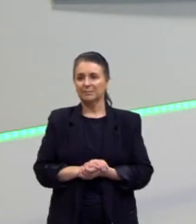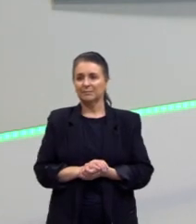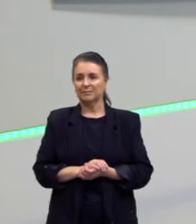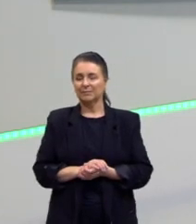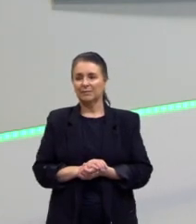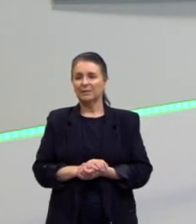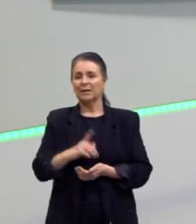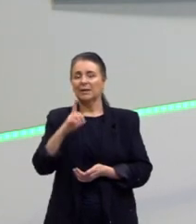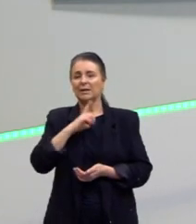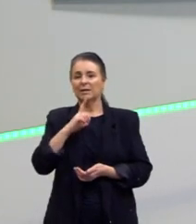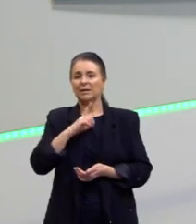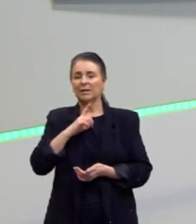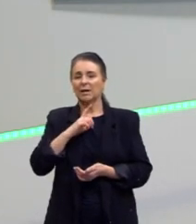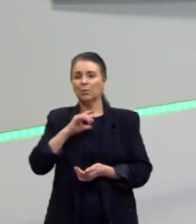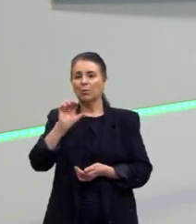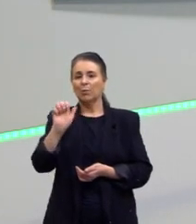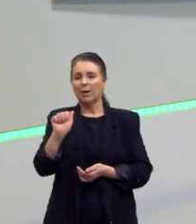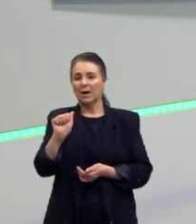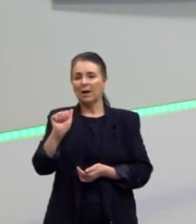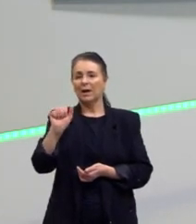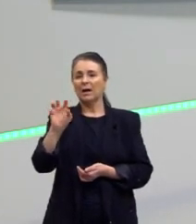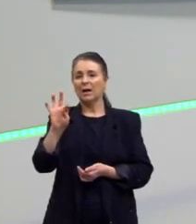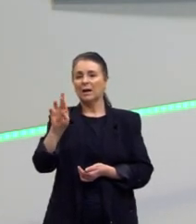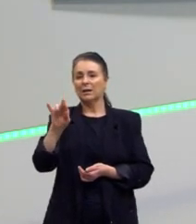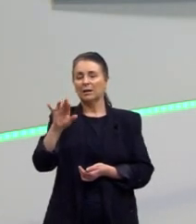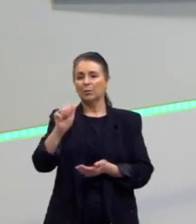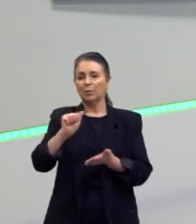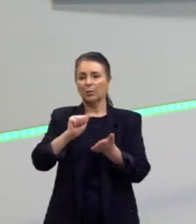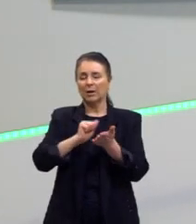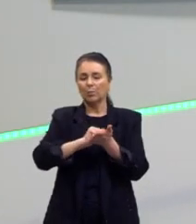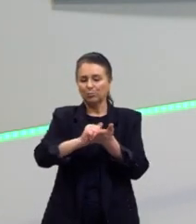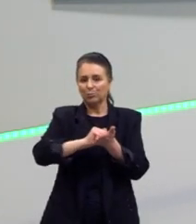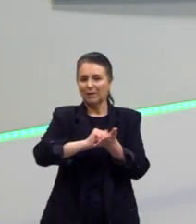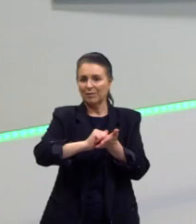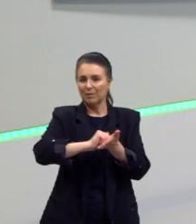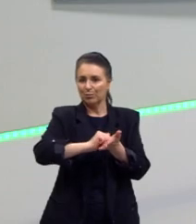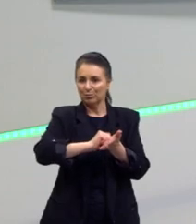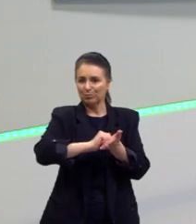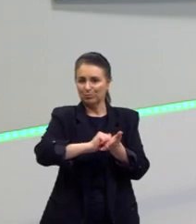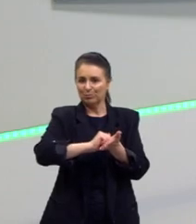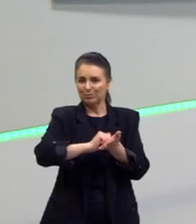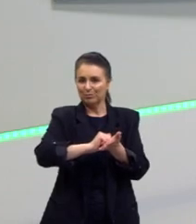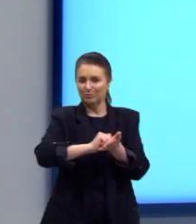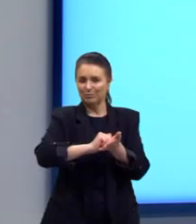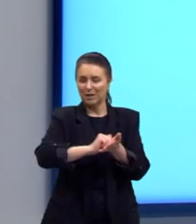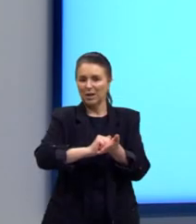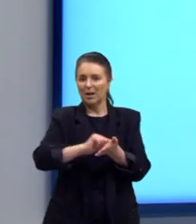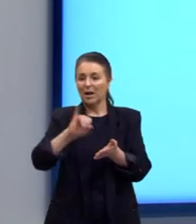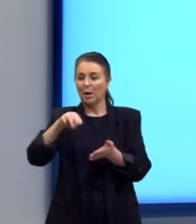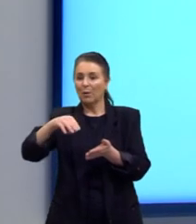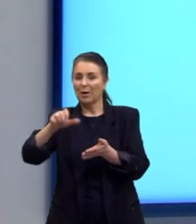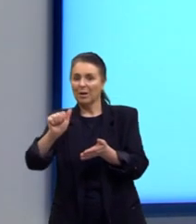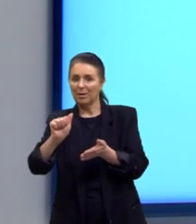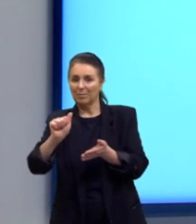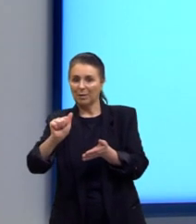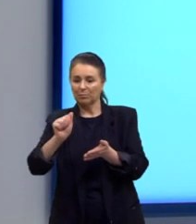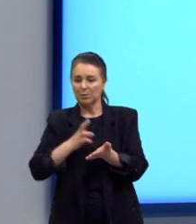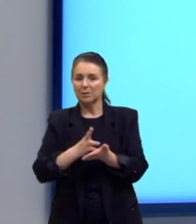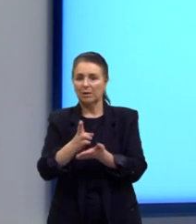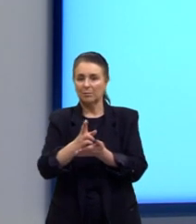Depois a gente tem um atrito, tá? Quando determinado material é atritado a um ímã permanente,